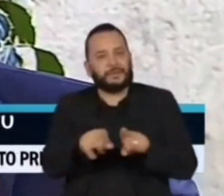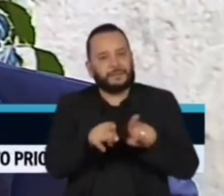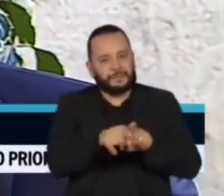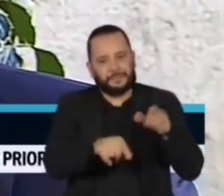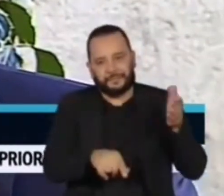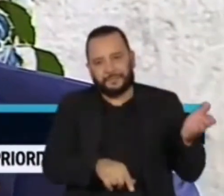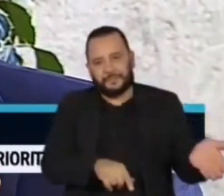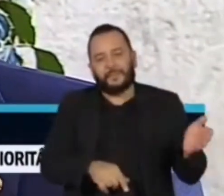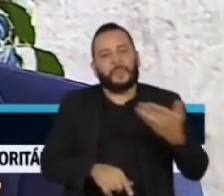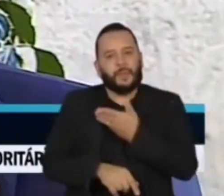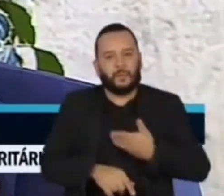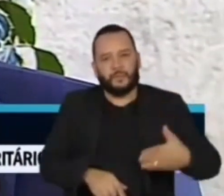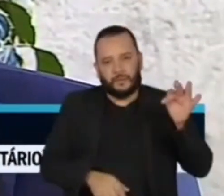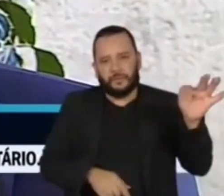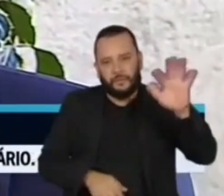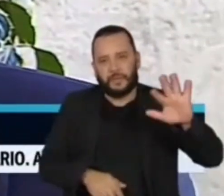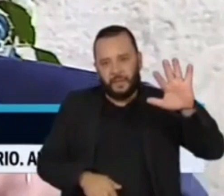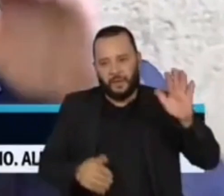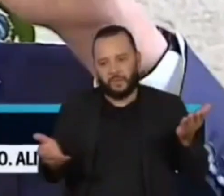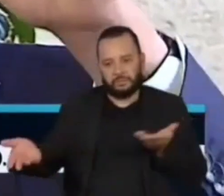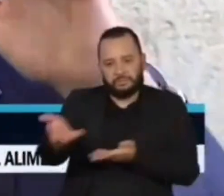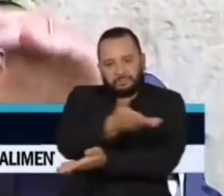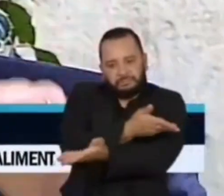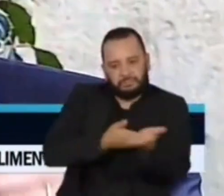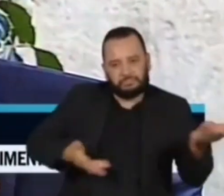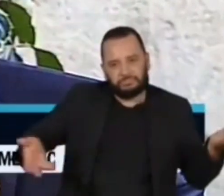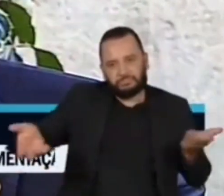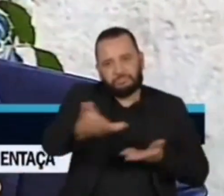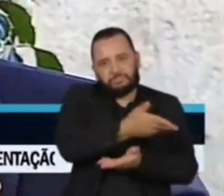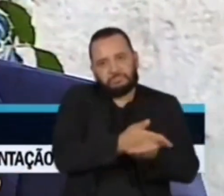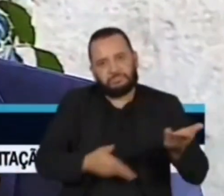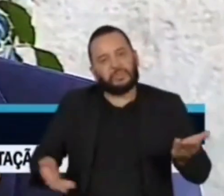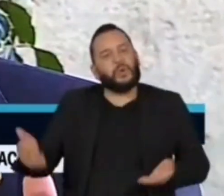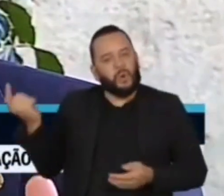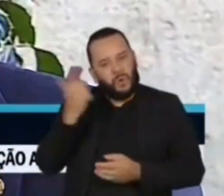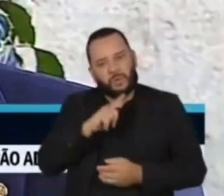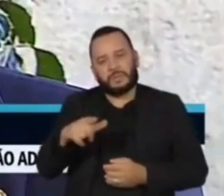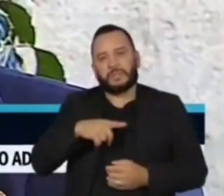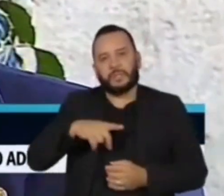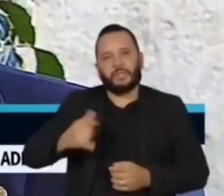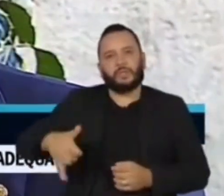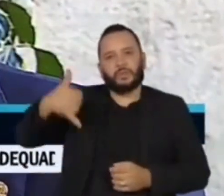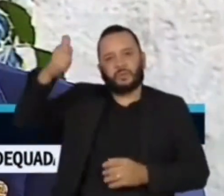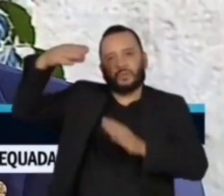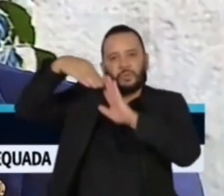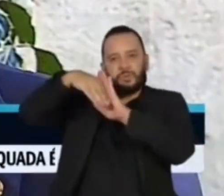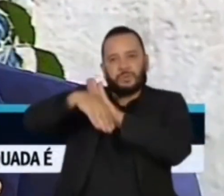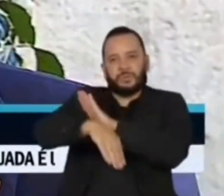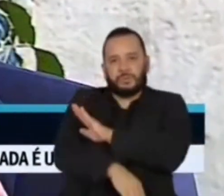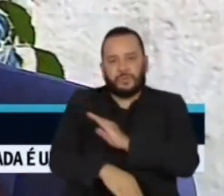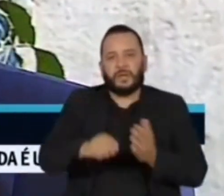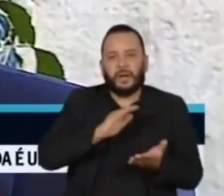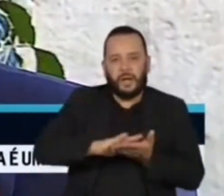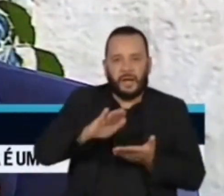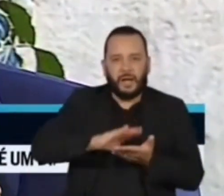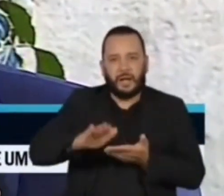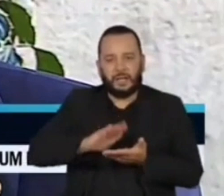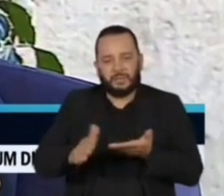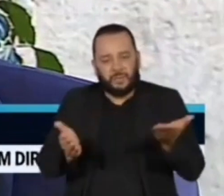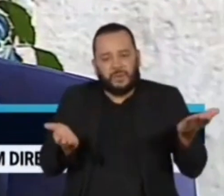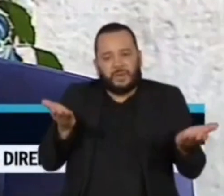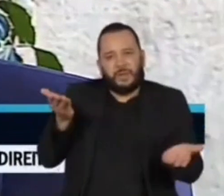maneira construtiva a gente possa ter uma redução na taxa de juros, o equilíbrio das contas públicas, boa